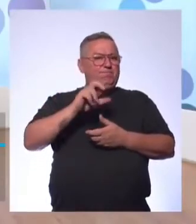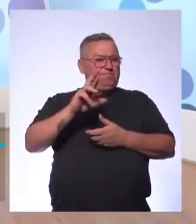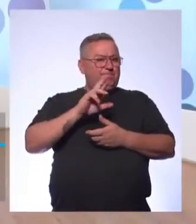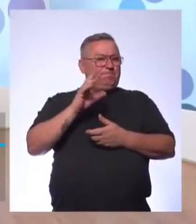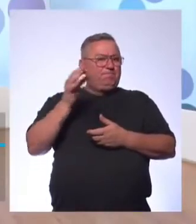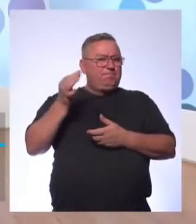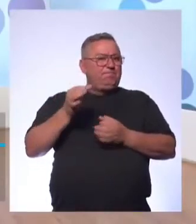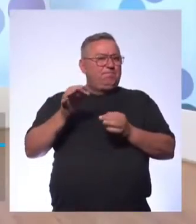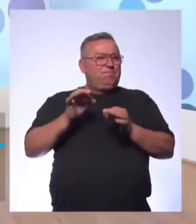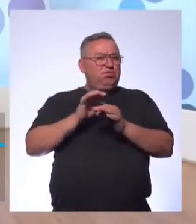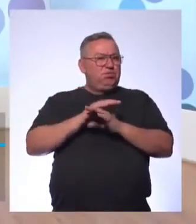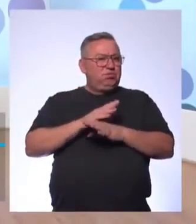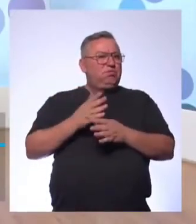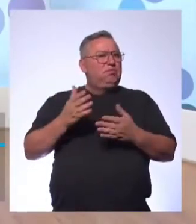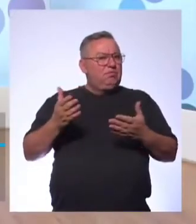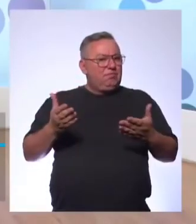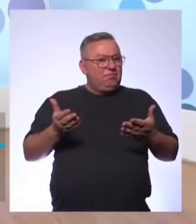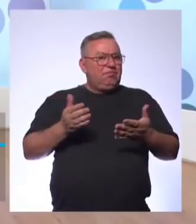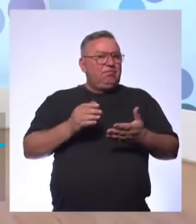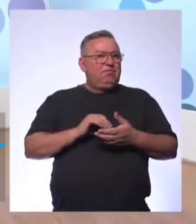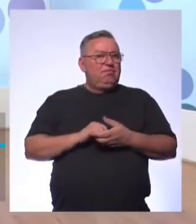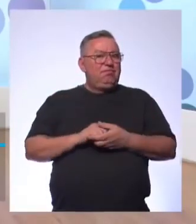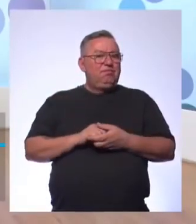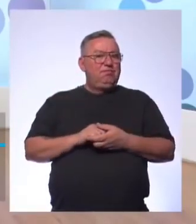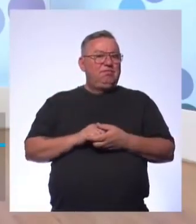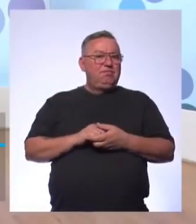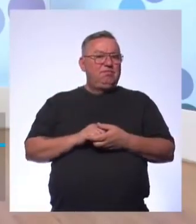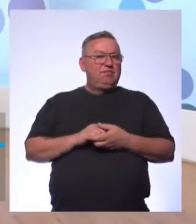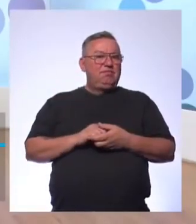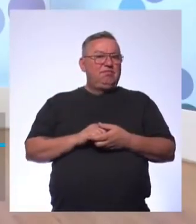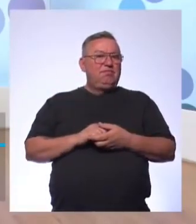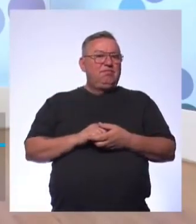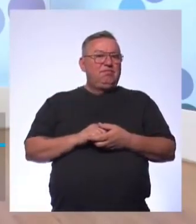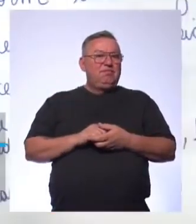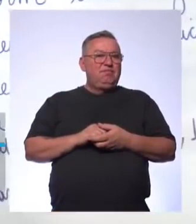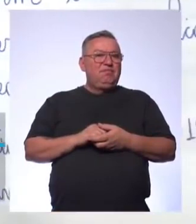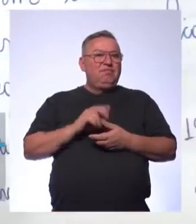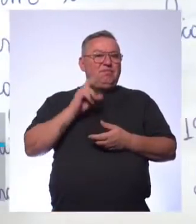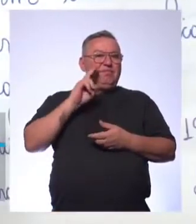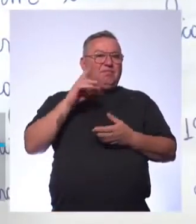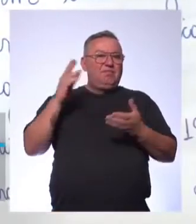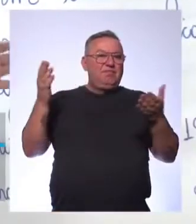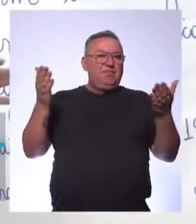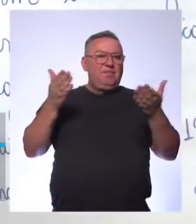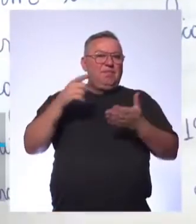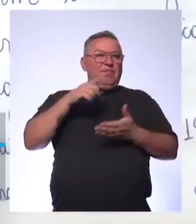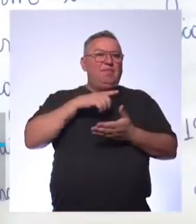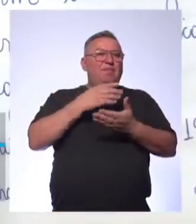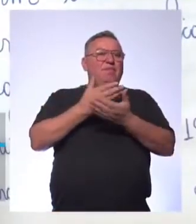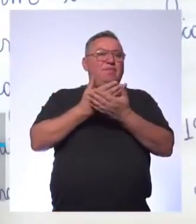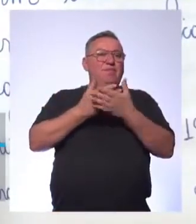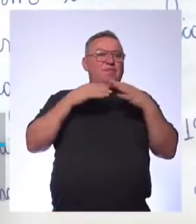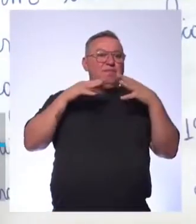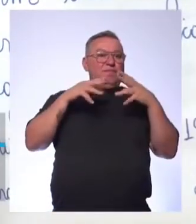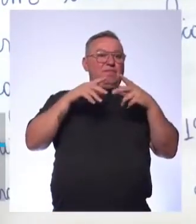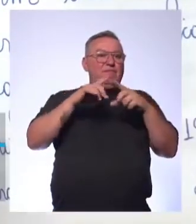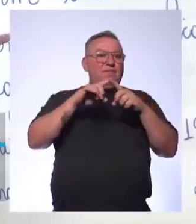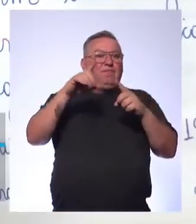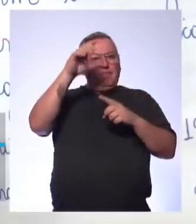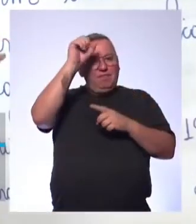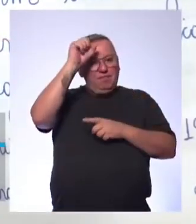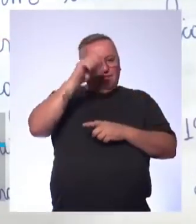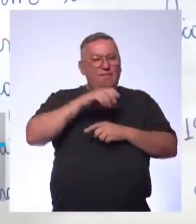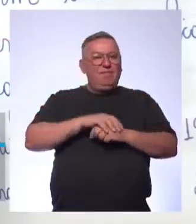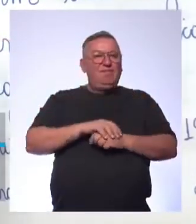resposta completa Vamos dar esse crédito para os alunos Tá bom Vamos agora A gente tem a aula inteira para aprender